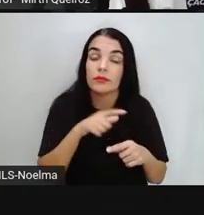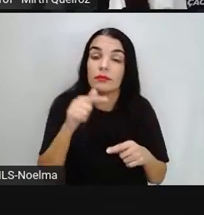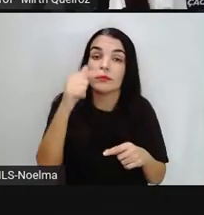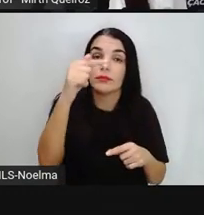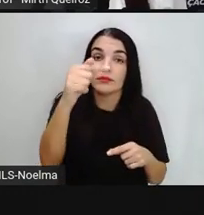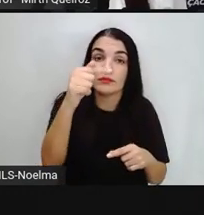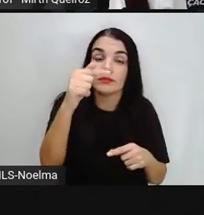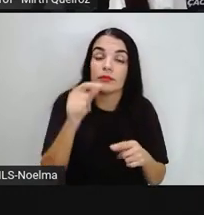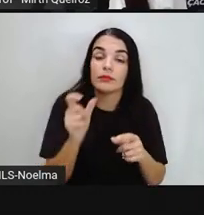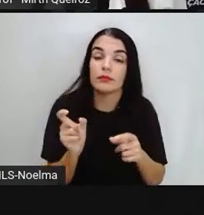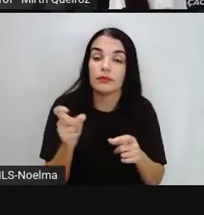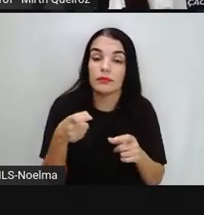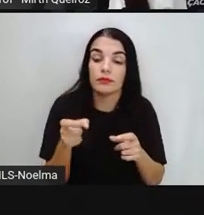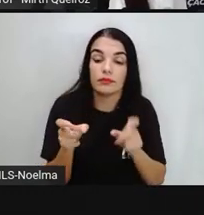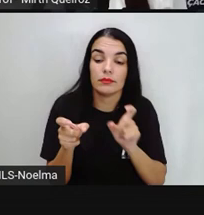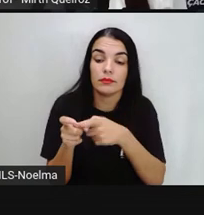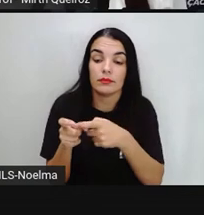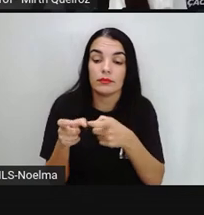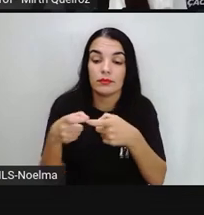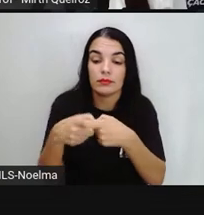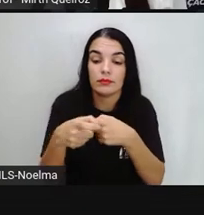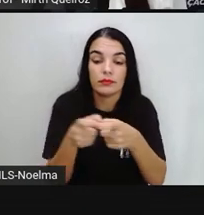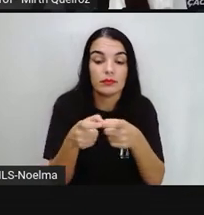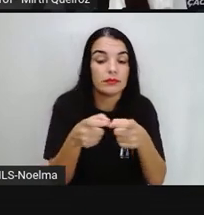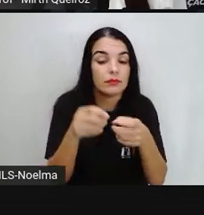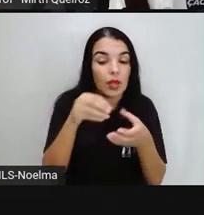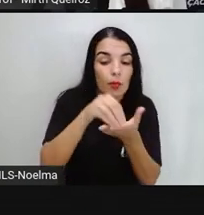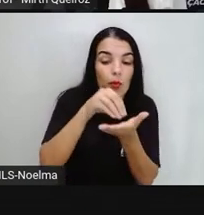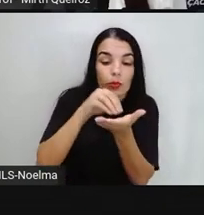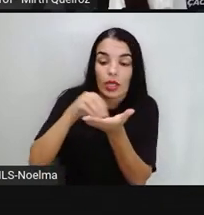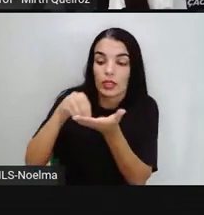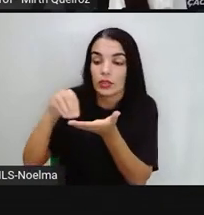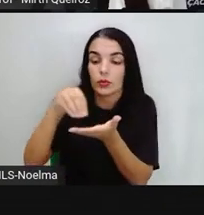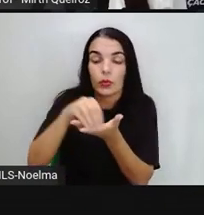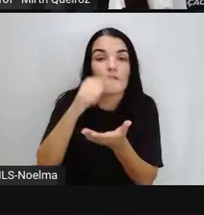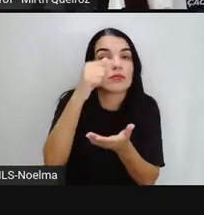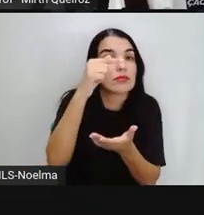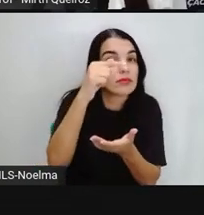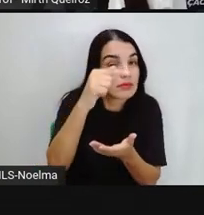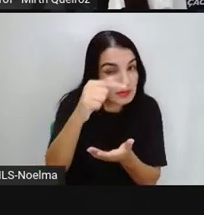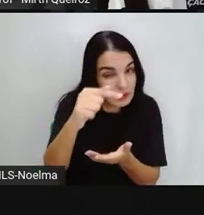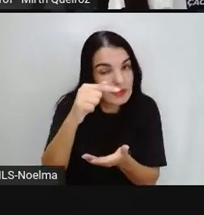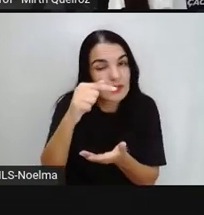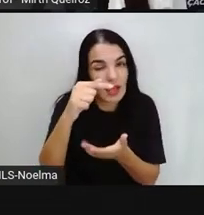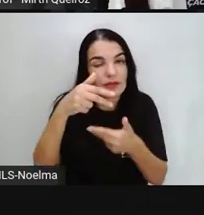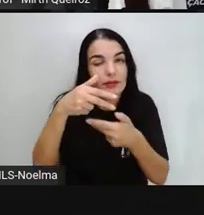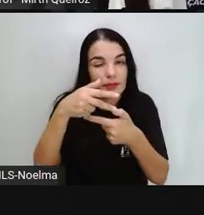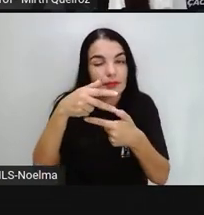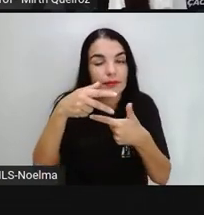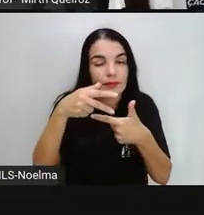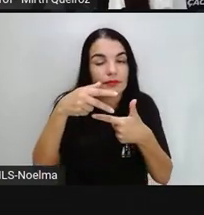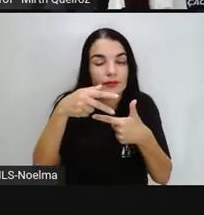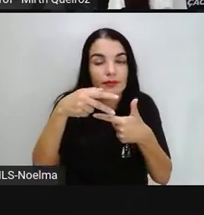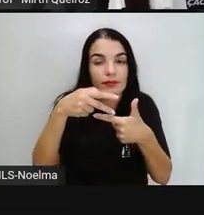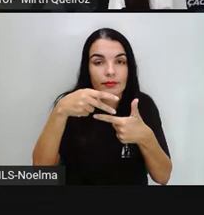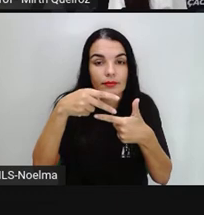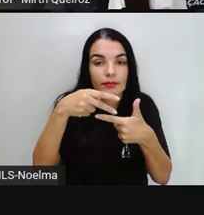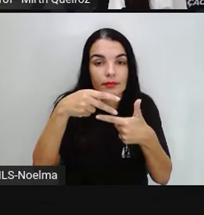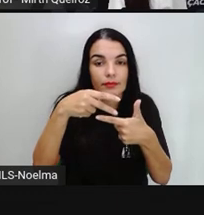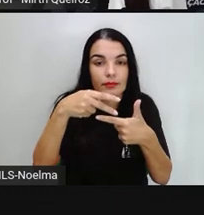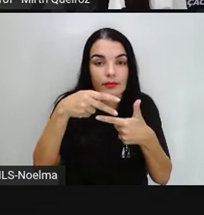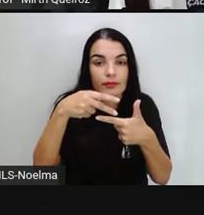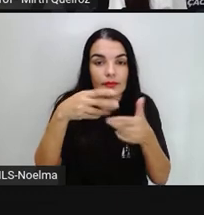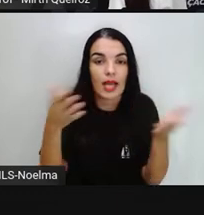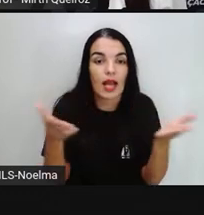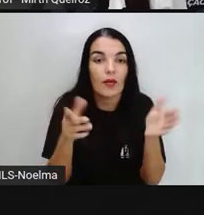do tangrã. Olha só, uma, duas, três, quatro, cinco, seis, sete peças. Olha só